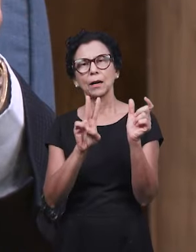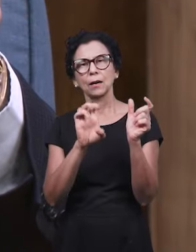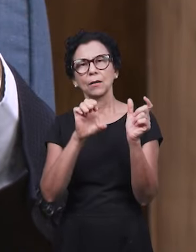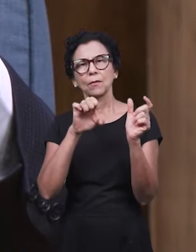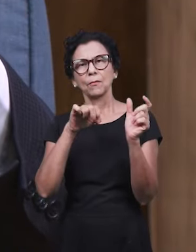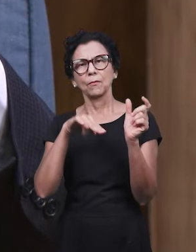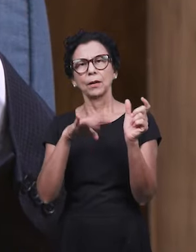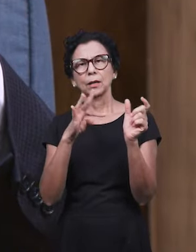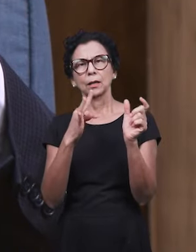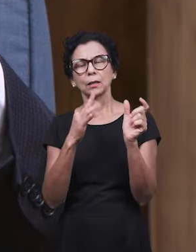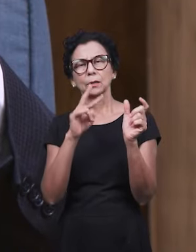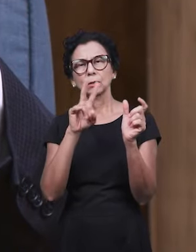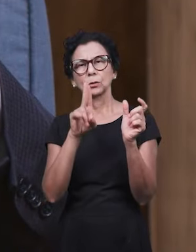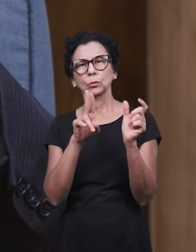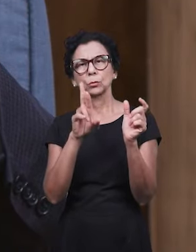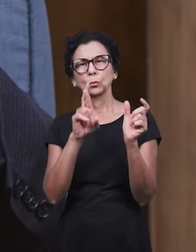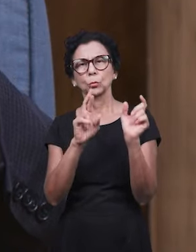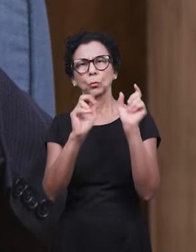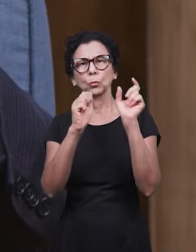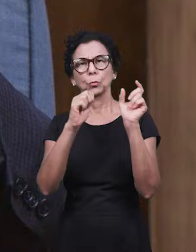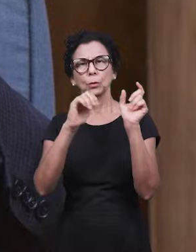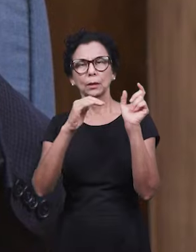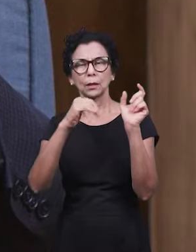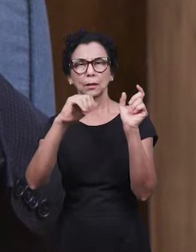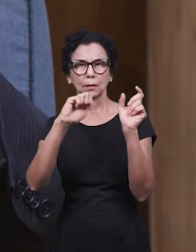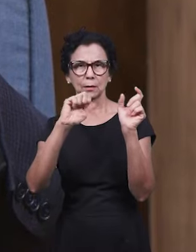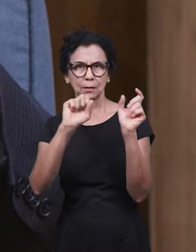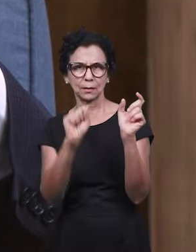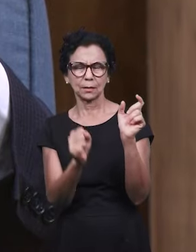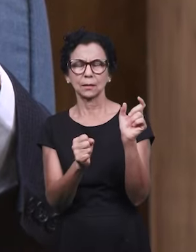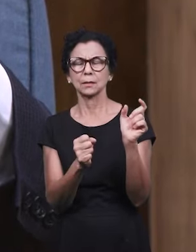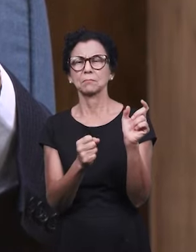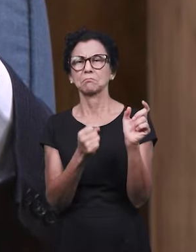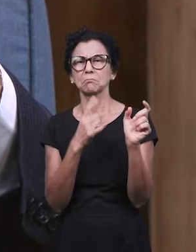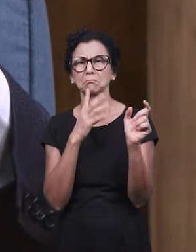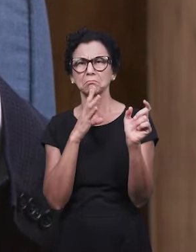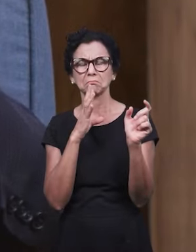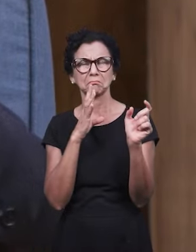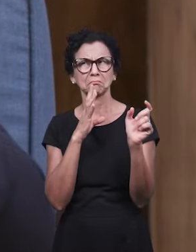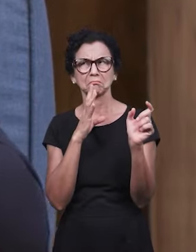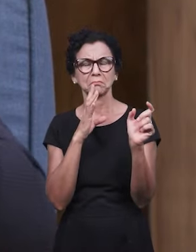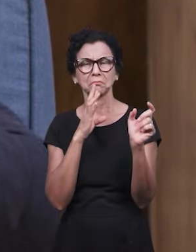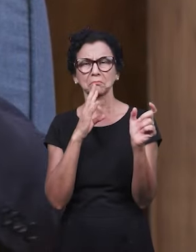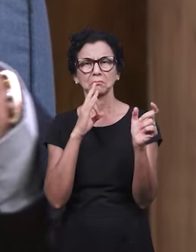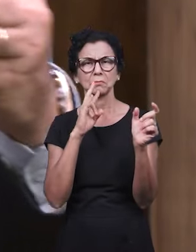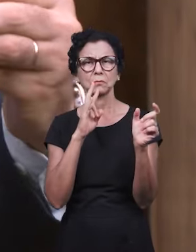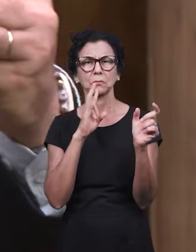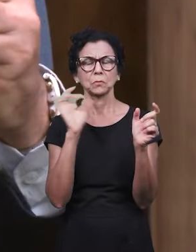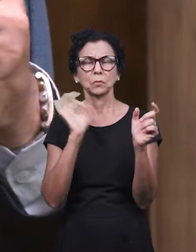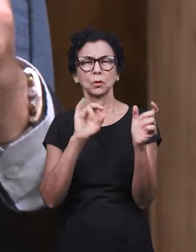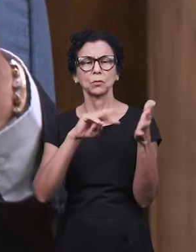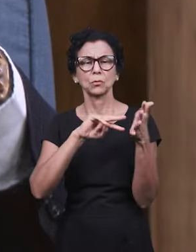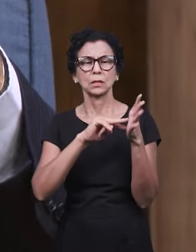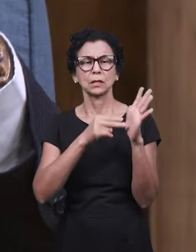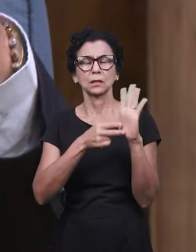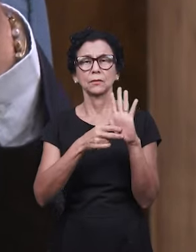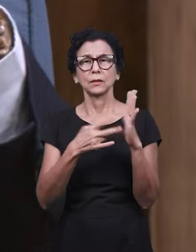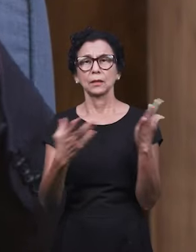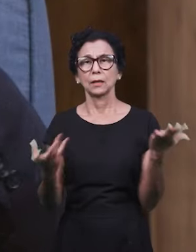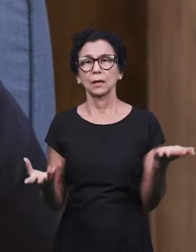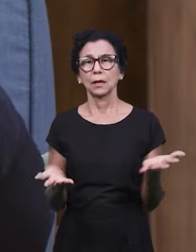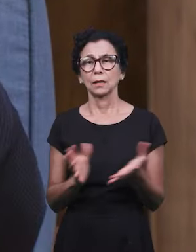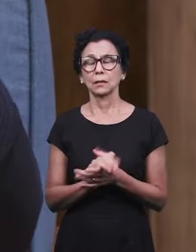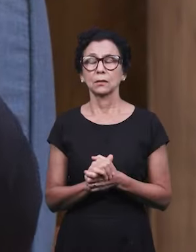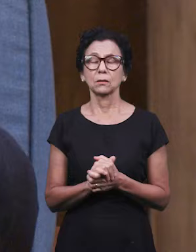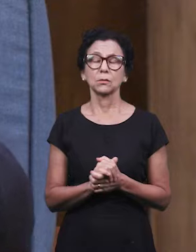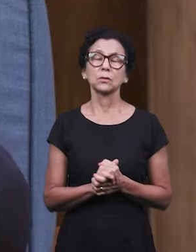assistindo, que eventualmente não sabe, não conhece o significado dessa expressão bem-aventurado ou não conhece